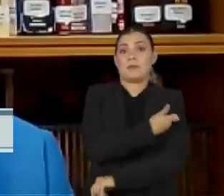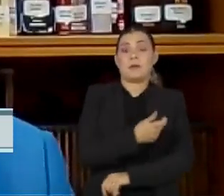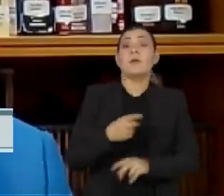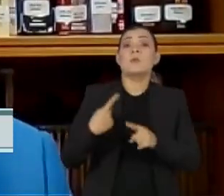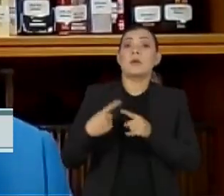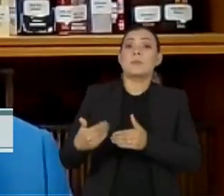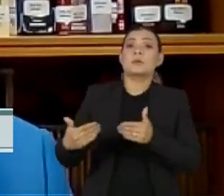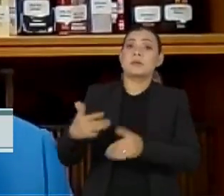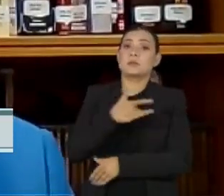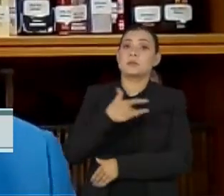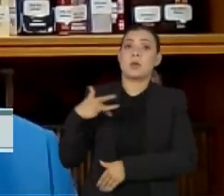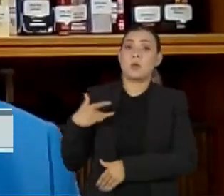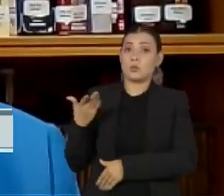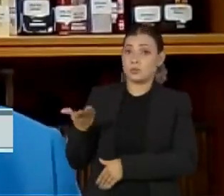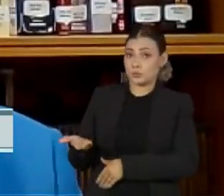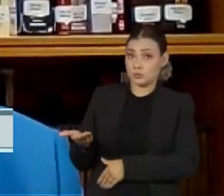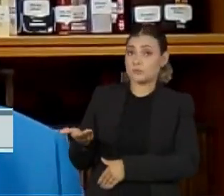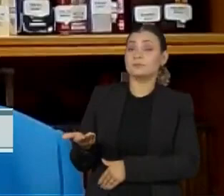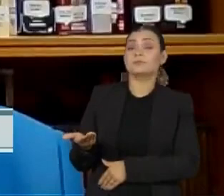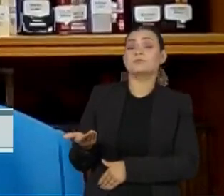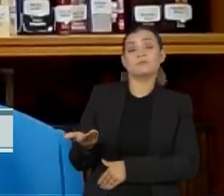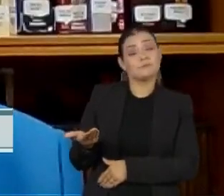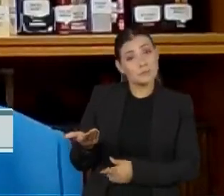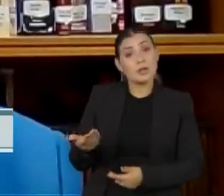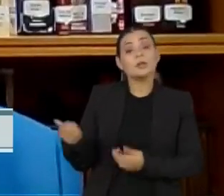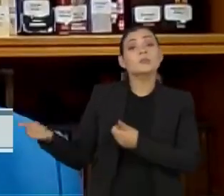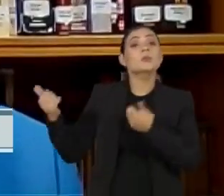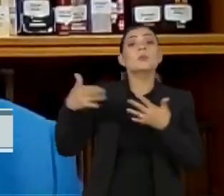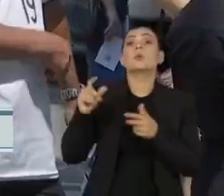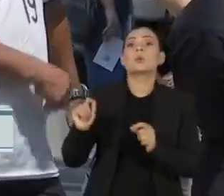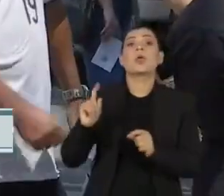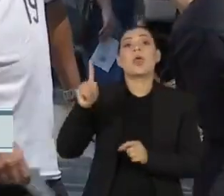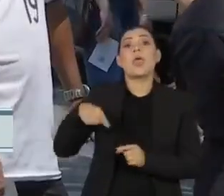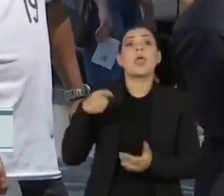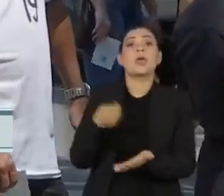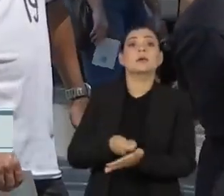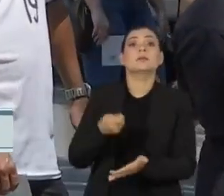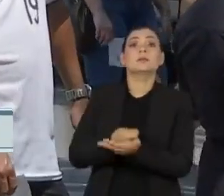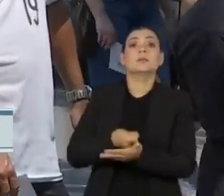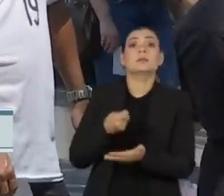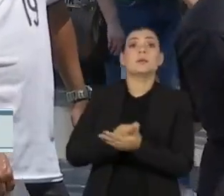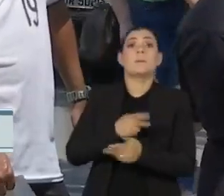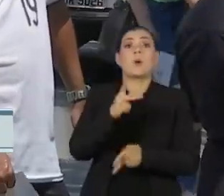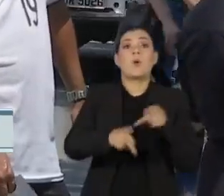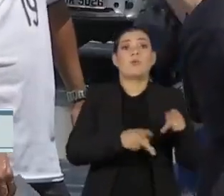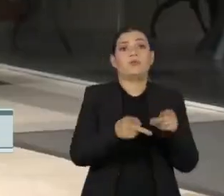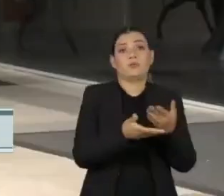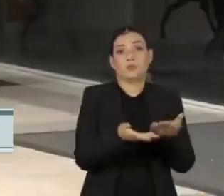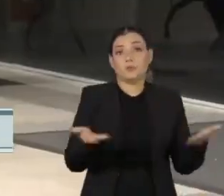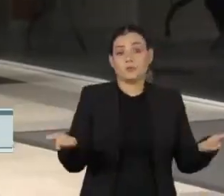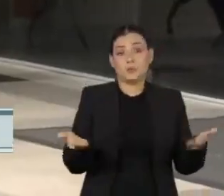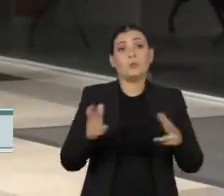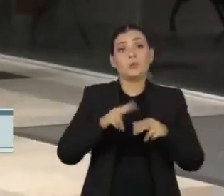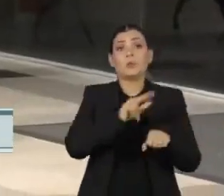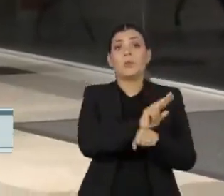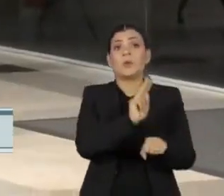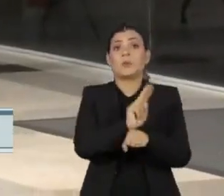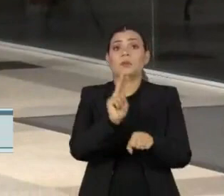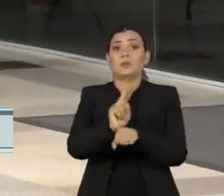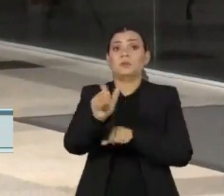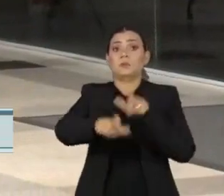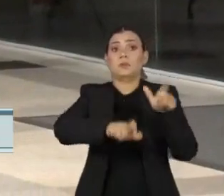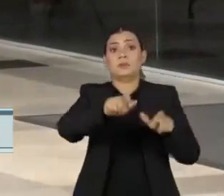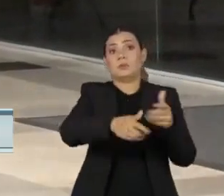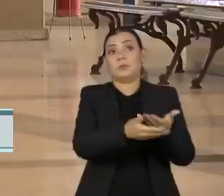Ministério da Saúde colocou como uma exigência para a população. E com isso, protegendo